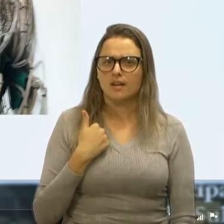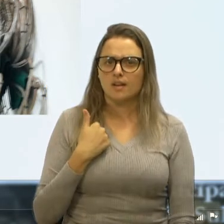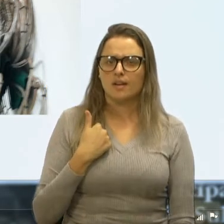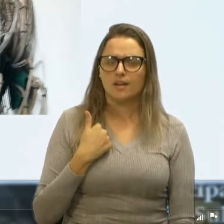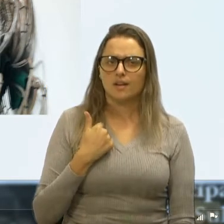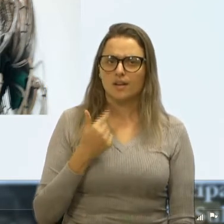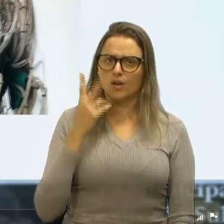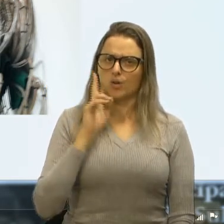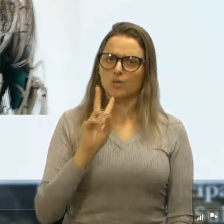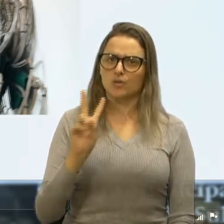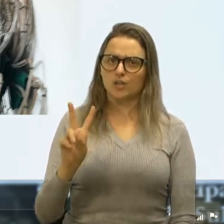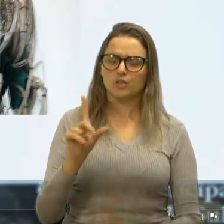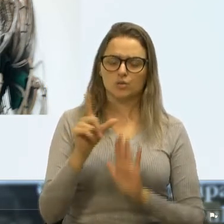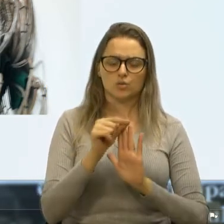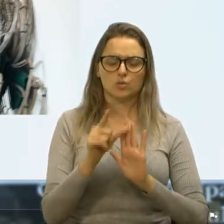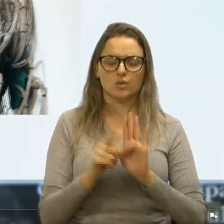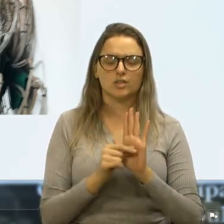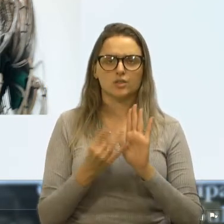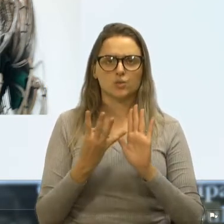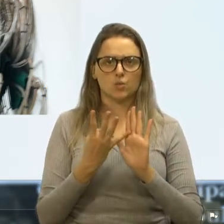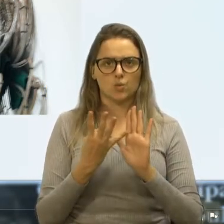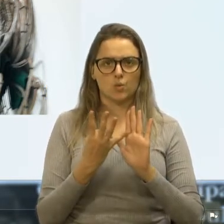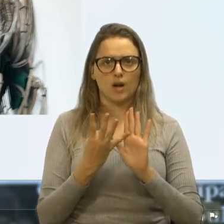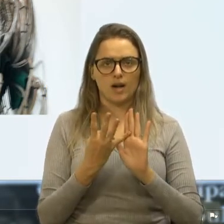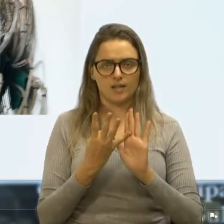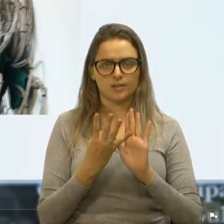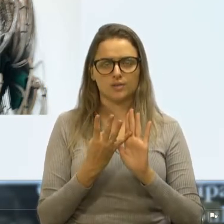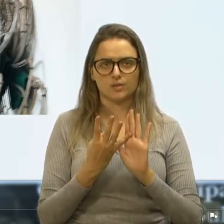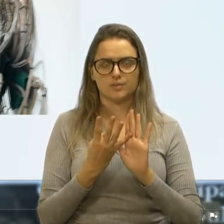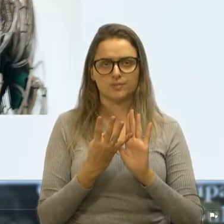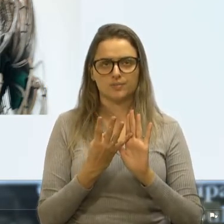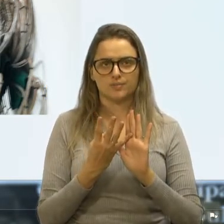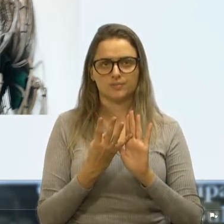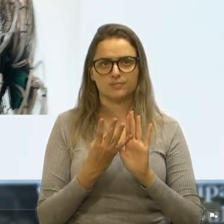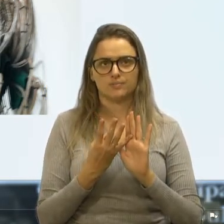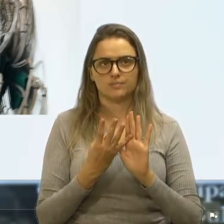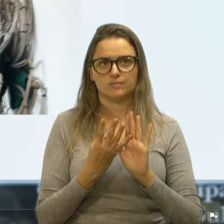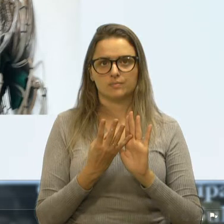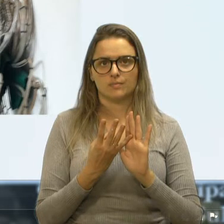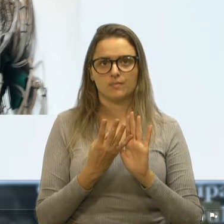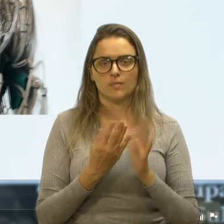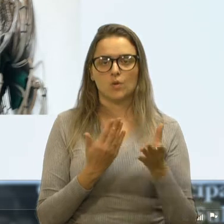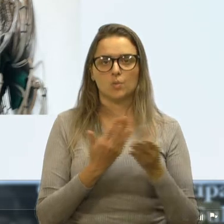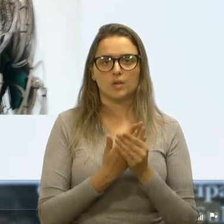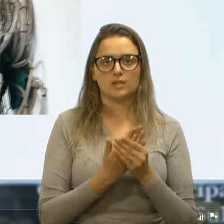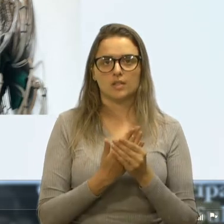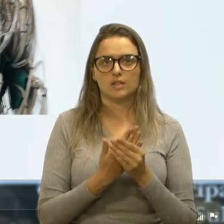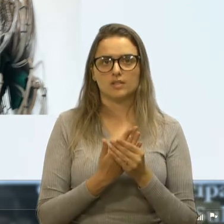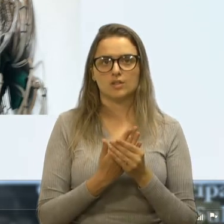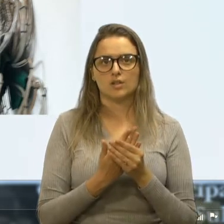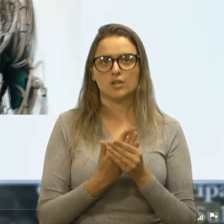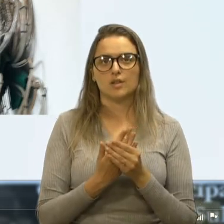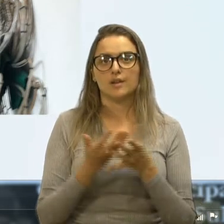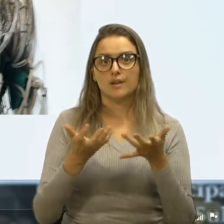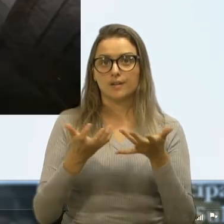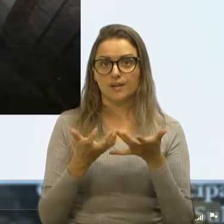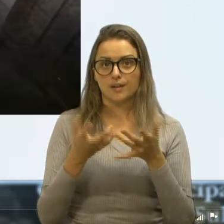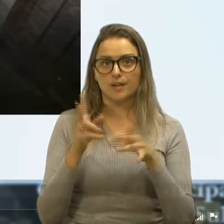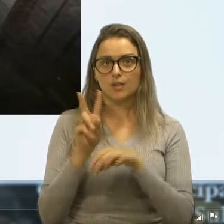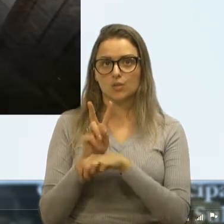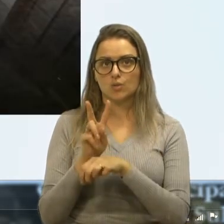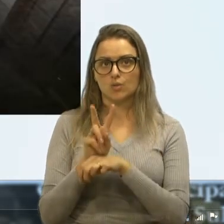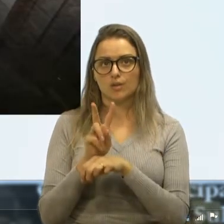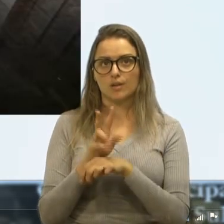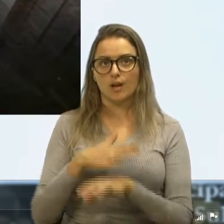colegas, no artigo 4º da notificação, da extrajudicial. Assim, visando preservar o bem